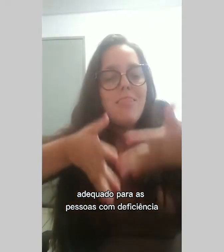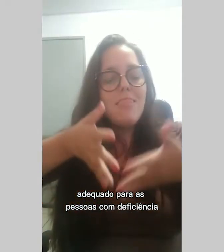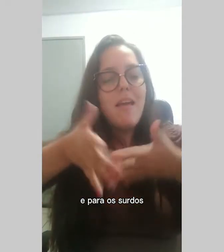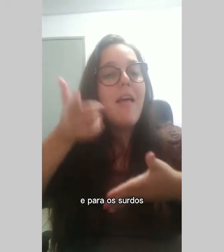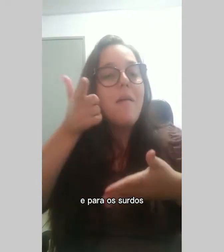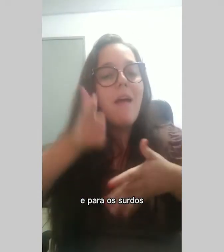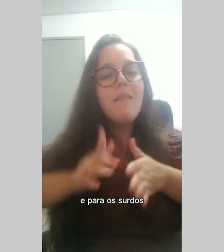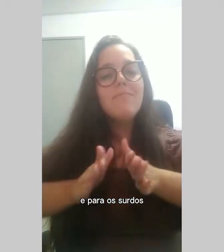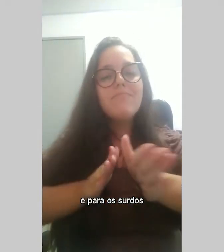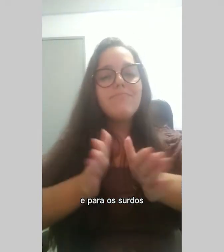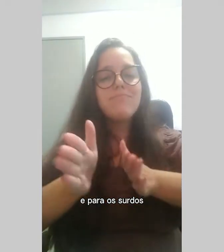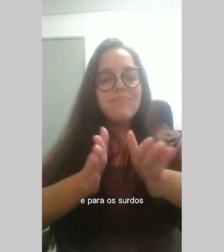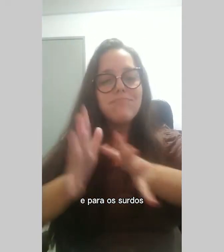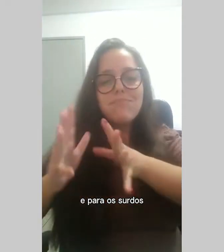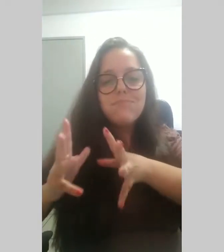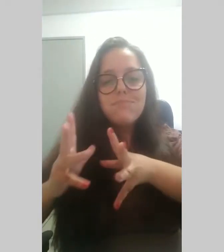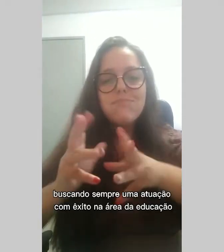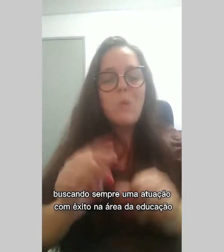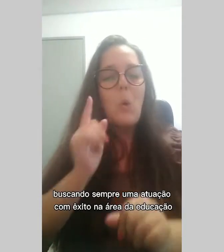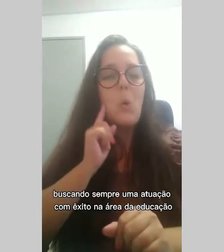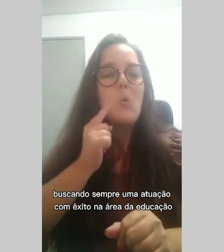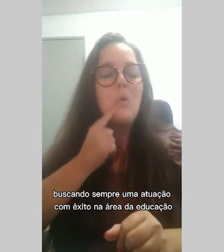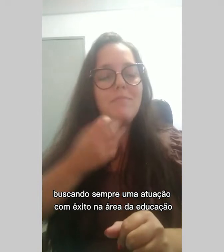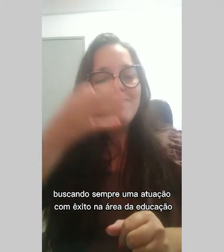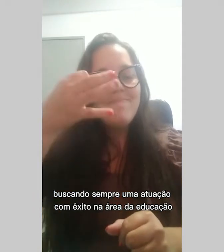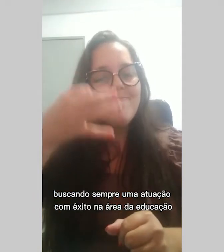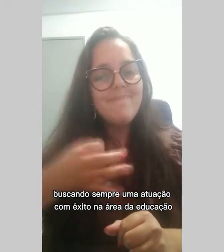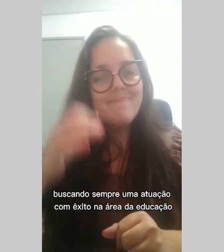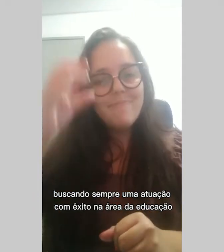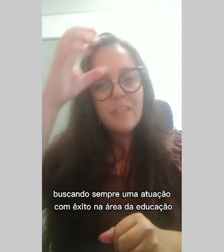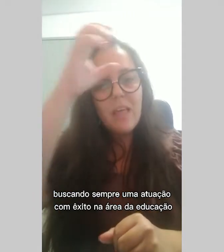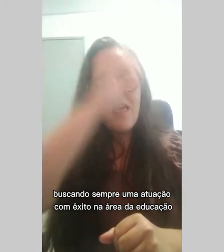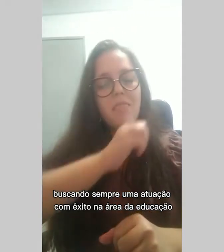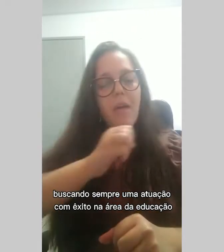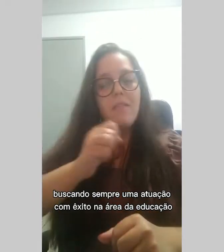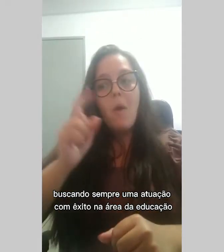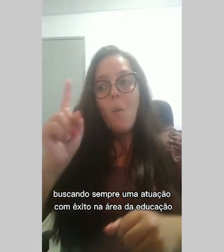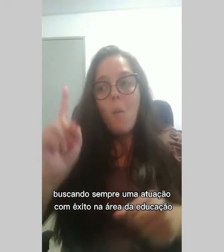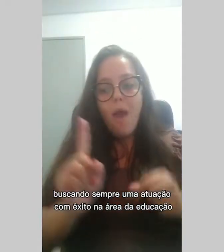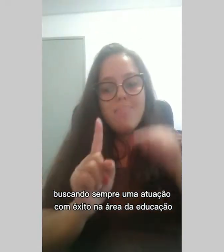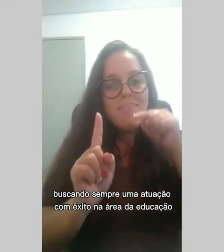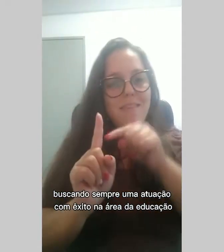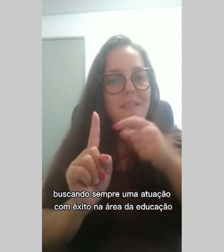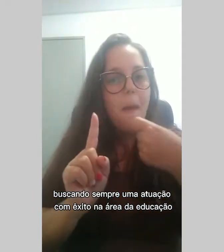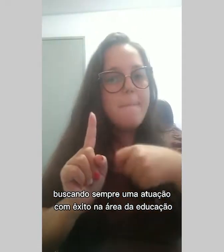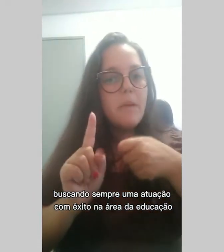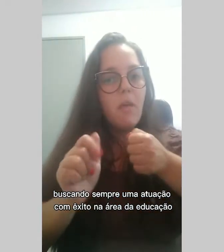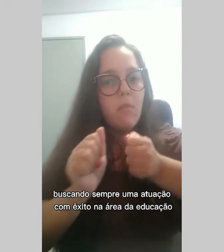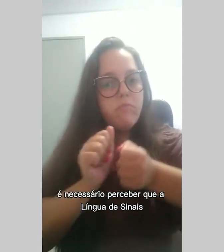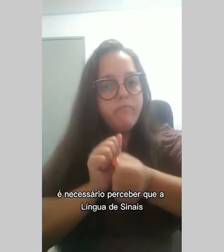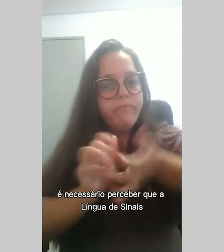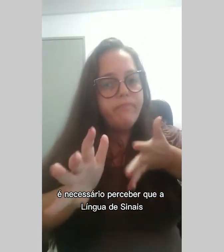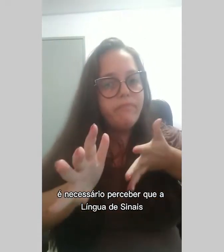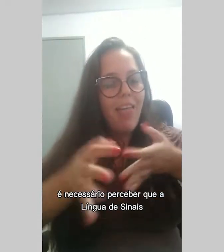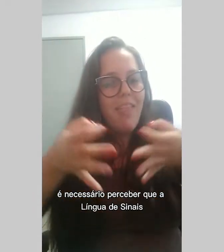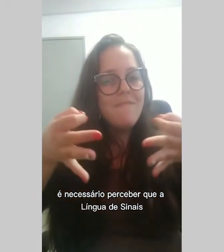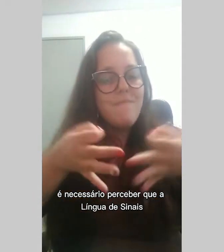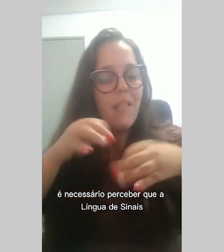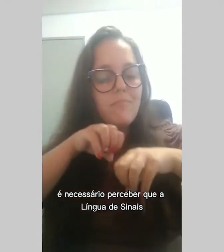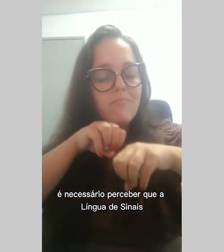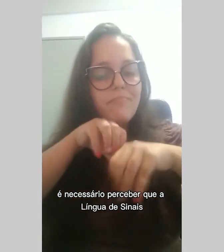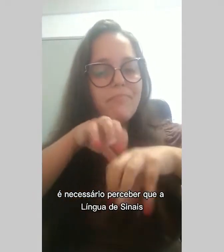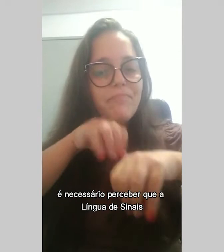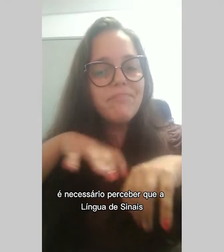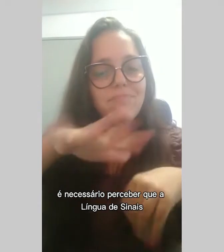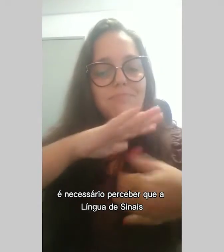deficiência e para os surdos. Buscamos sempre uma atuação com êxito na área da educação. É necessário